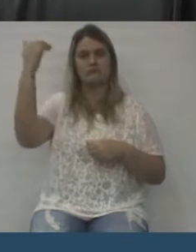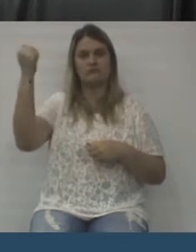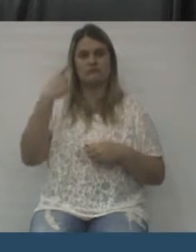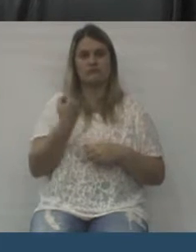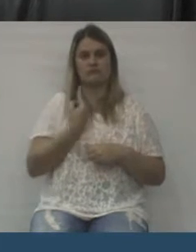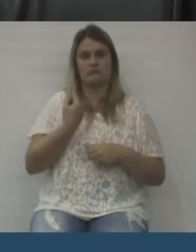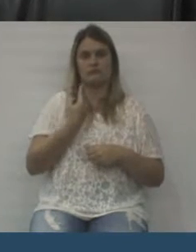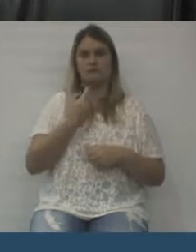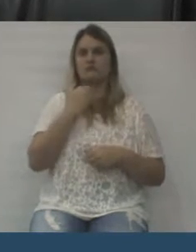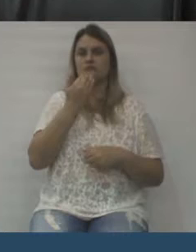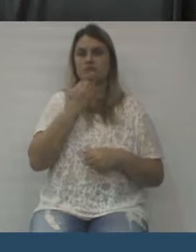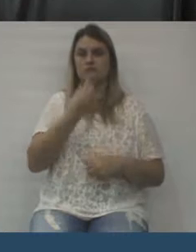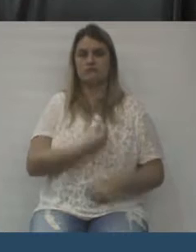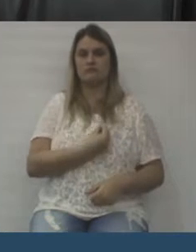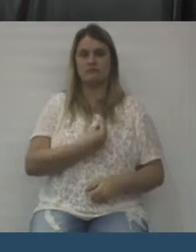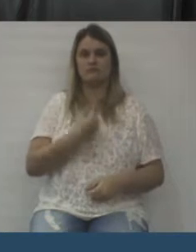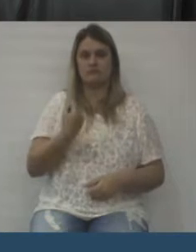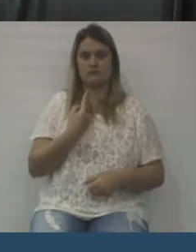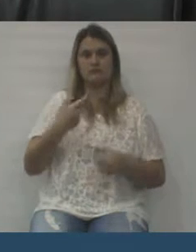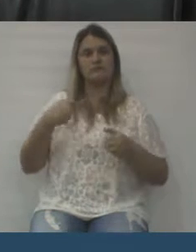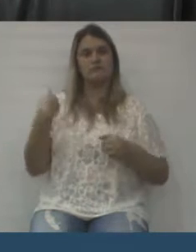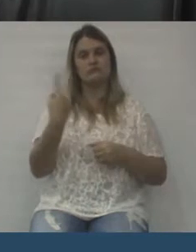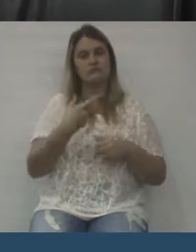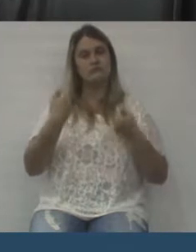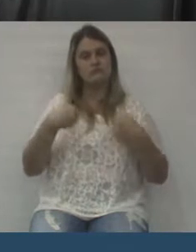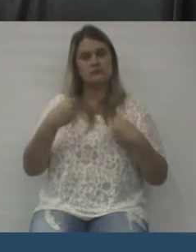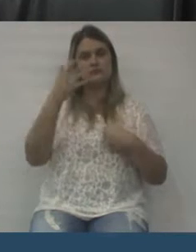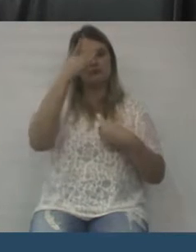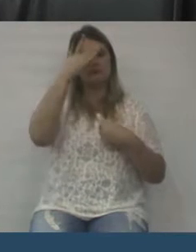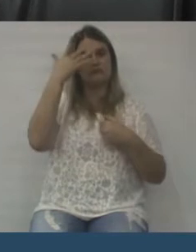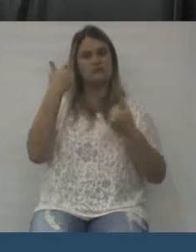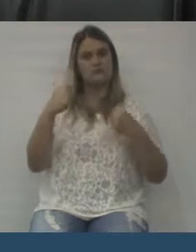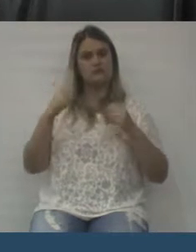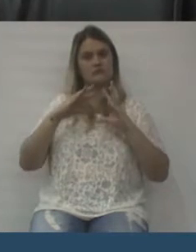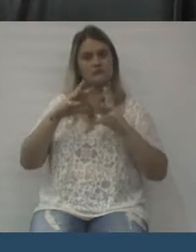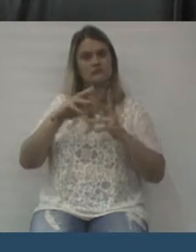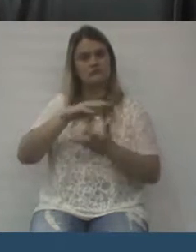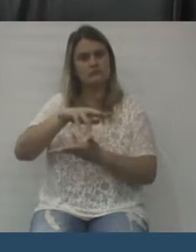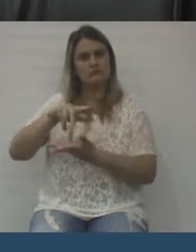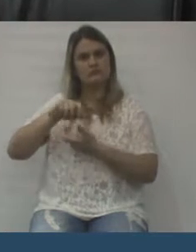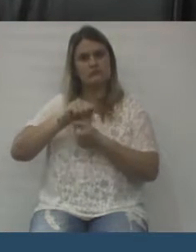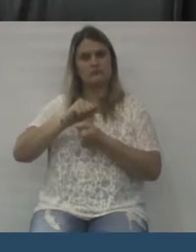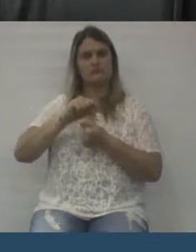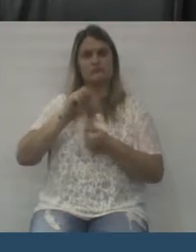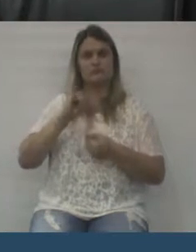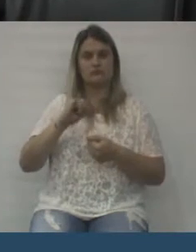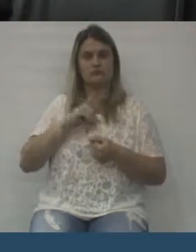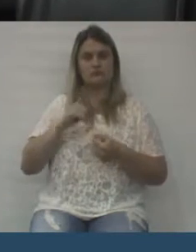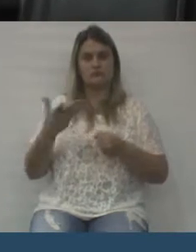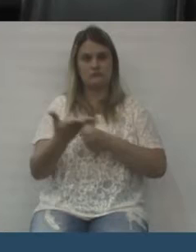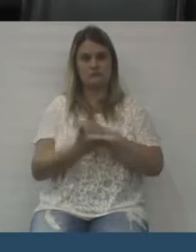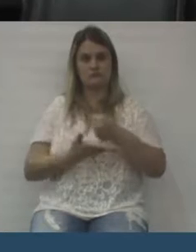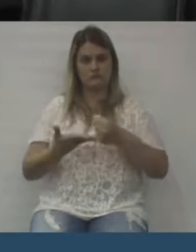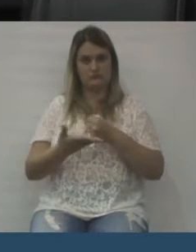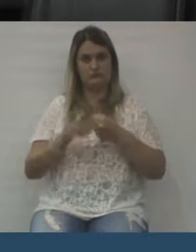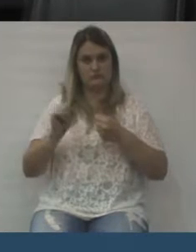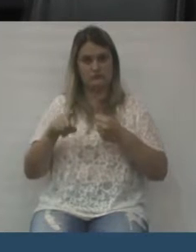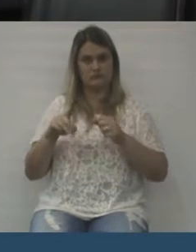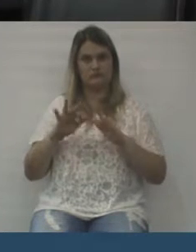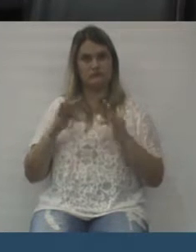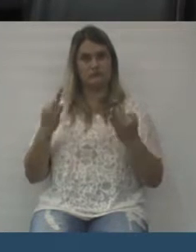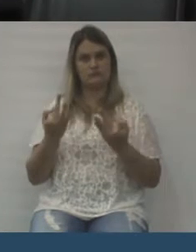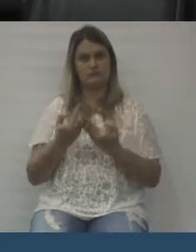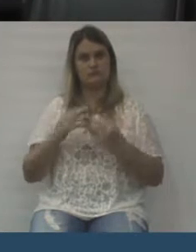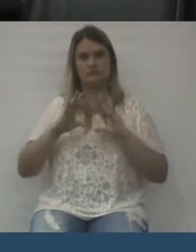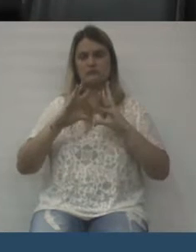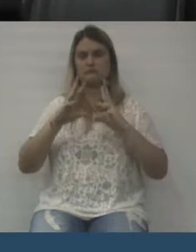ninguém vive sozinho, nós precisamos das pessoas, nós precisamos de todo mundo e quando você tem a base, que é a